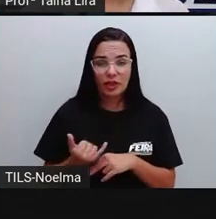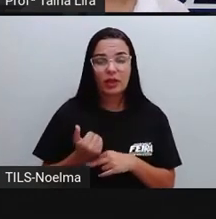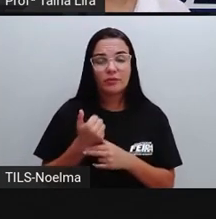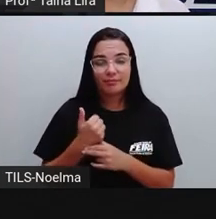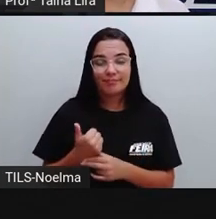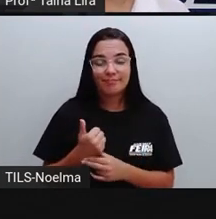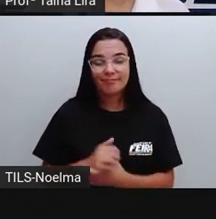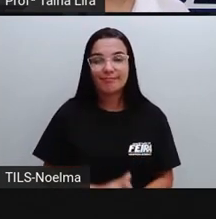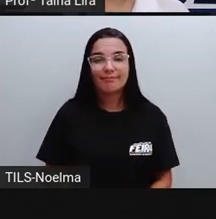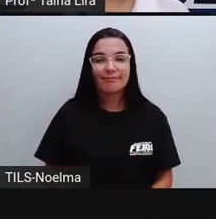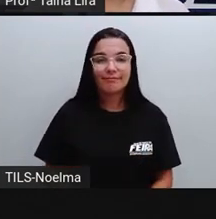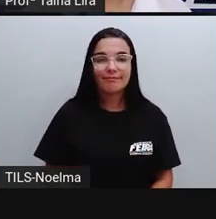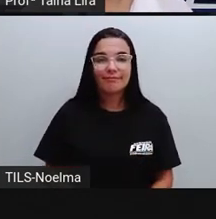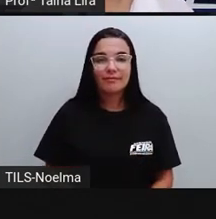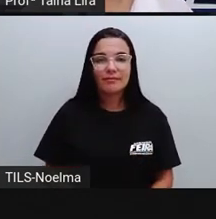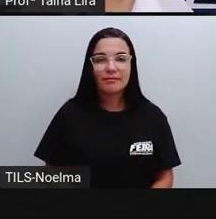bom?